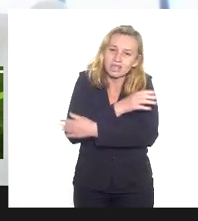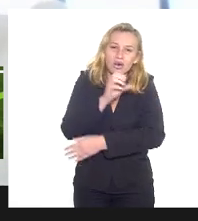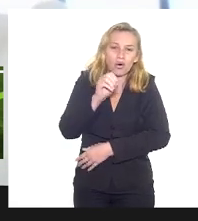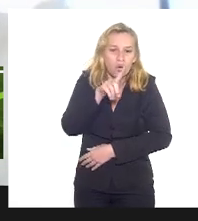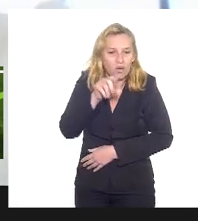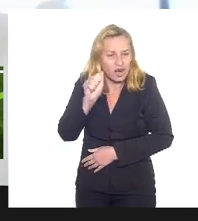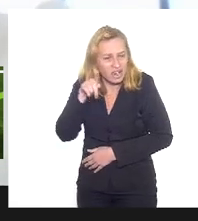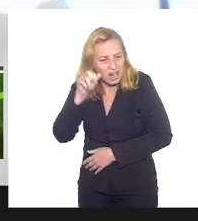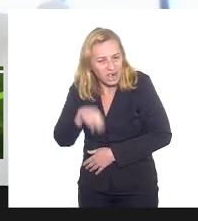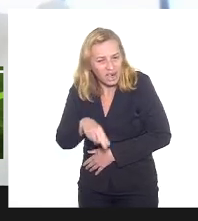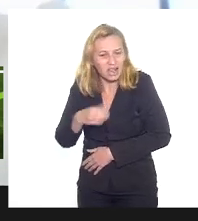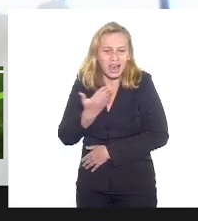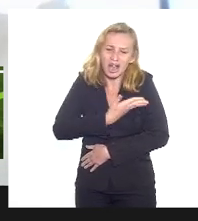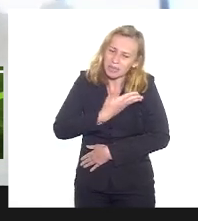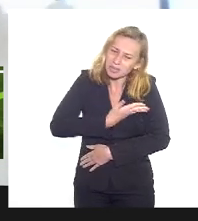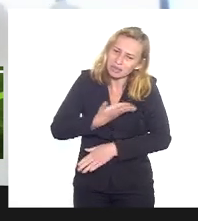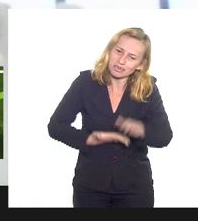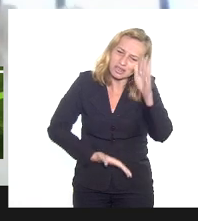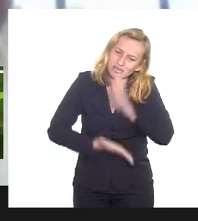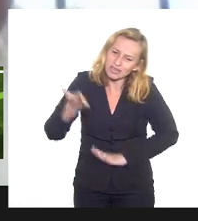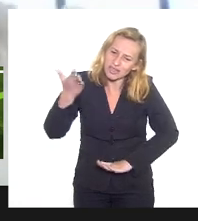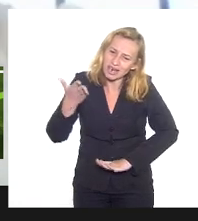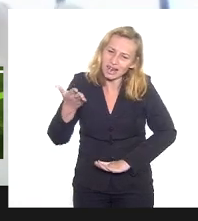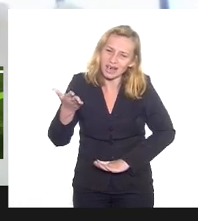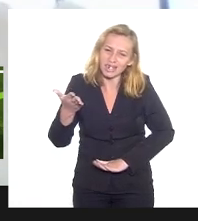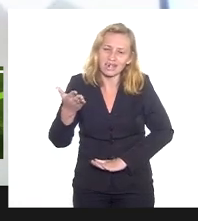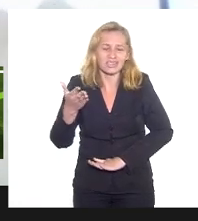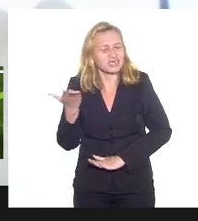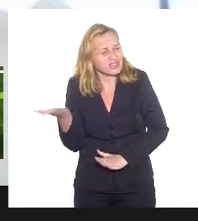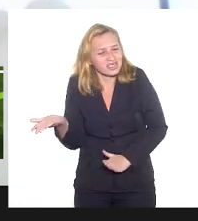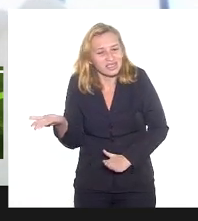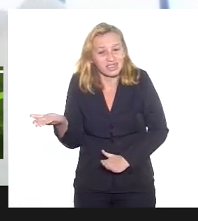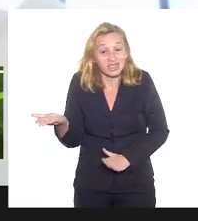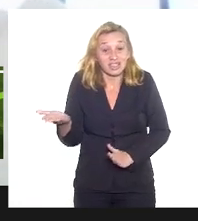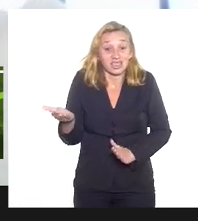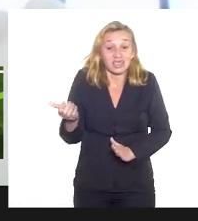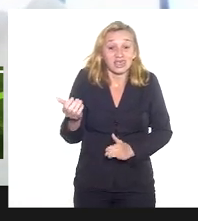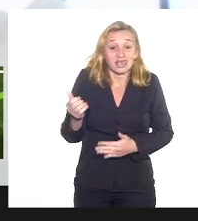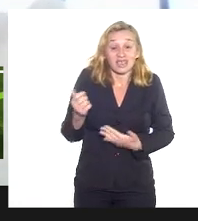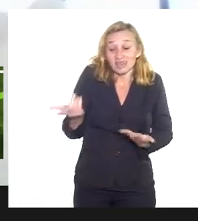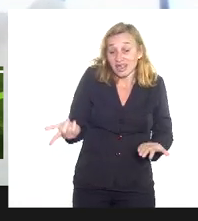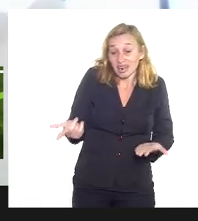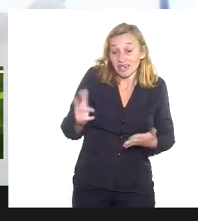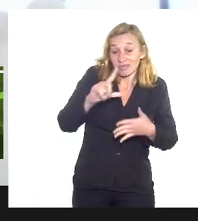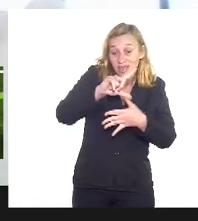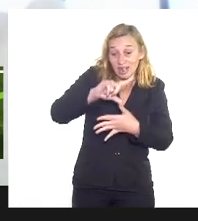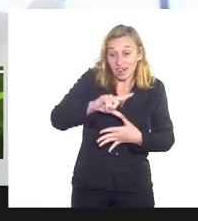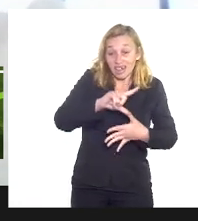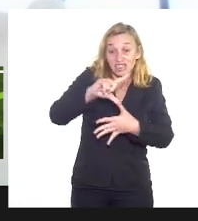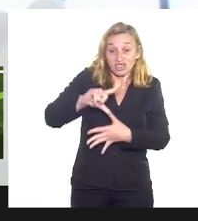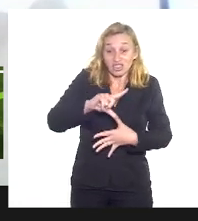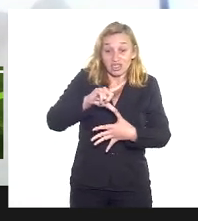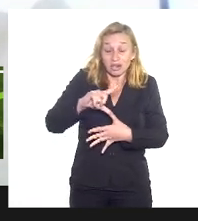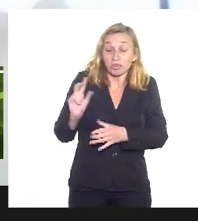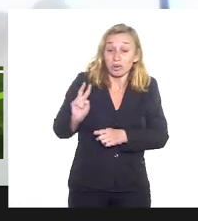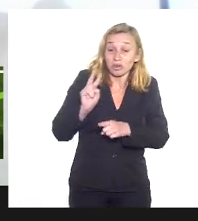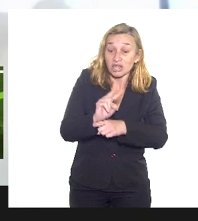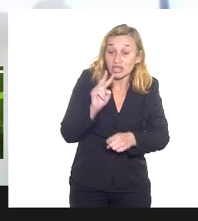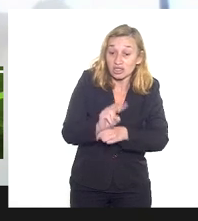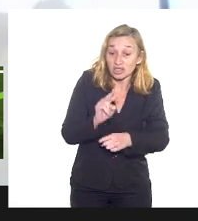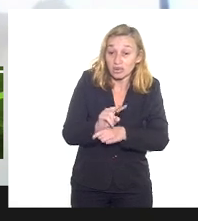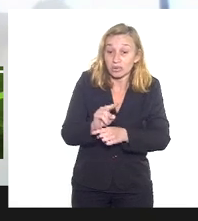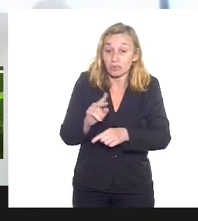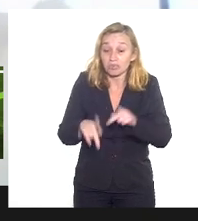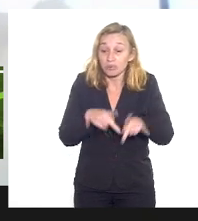amigo parceiro de viagem pelo Caribe pela América Latina defendendo o povo e quero